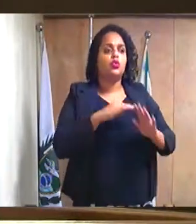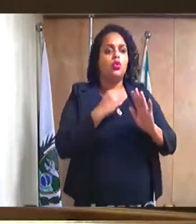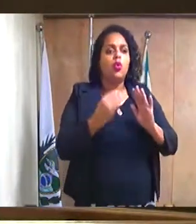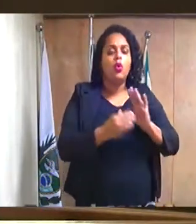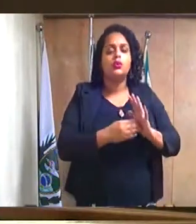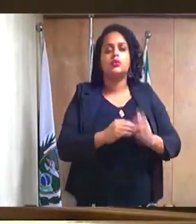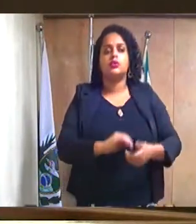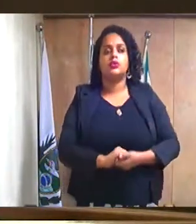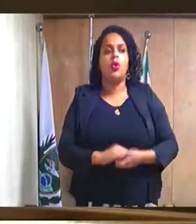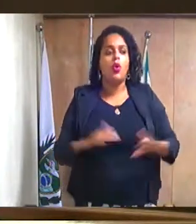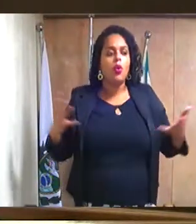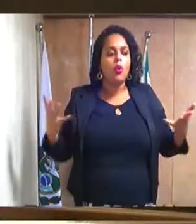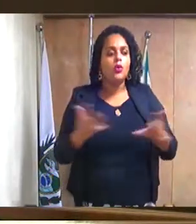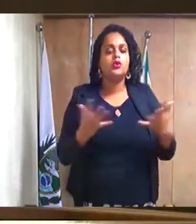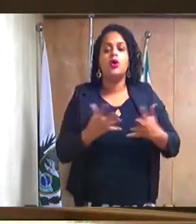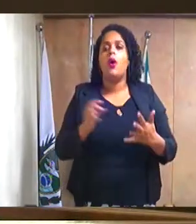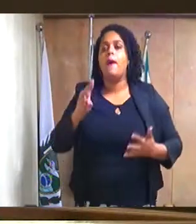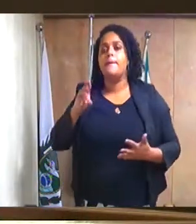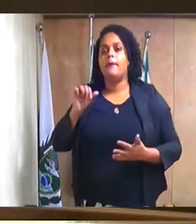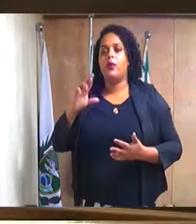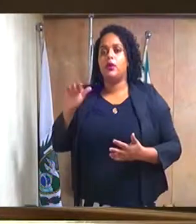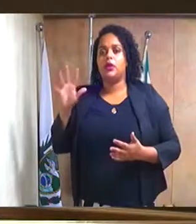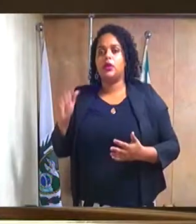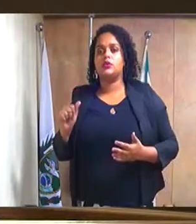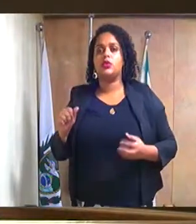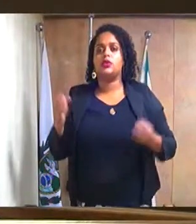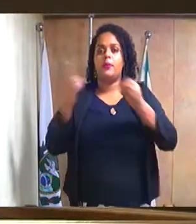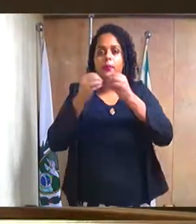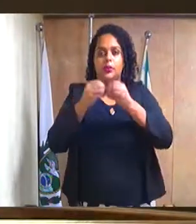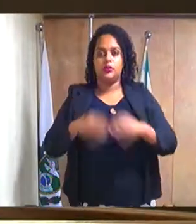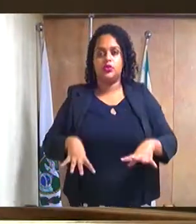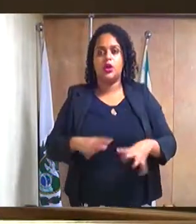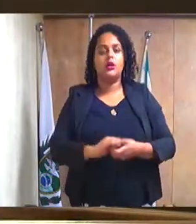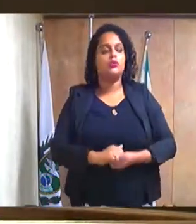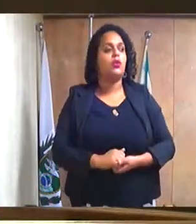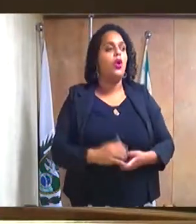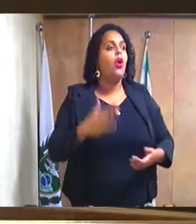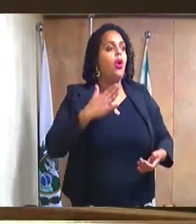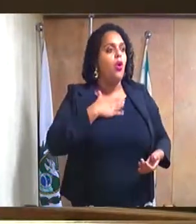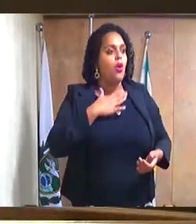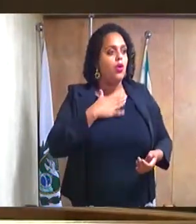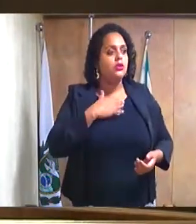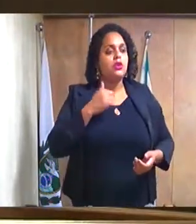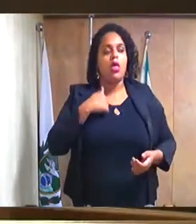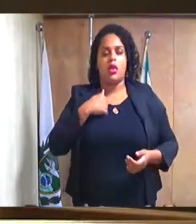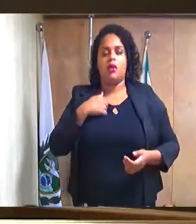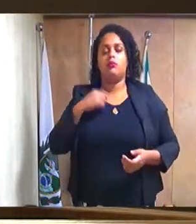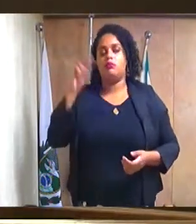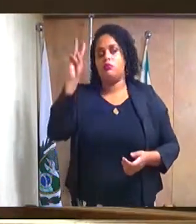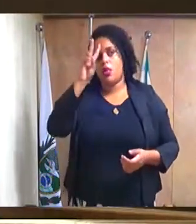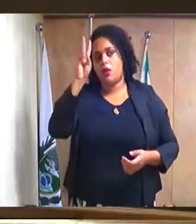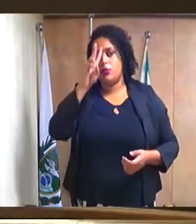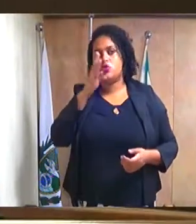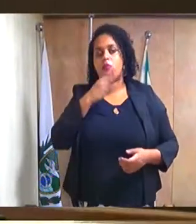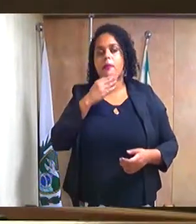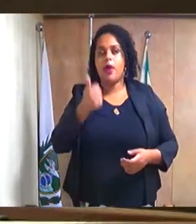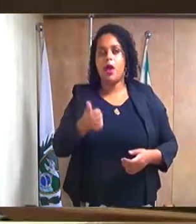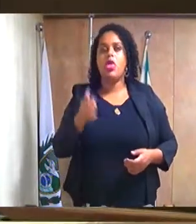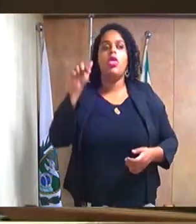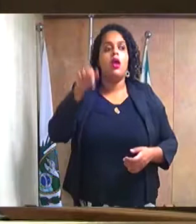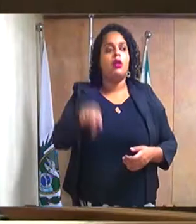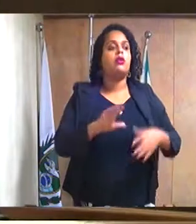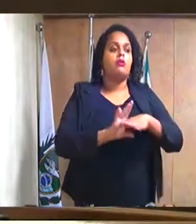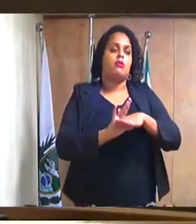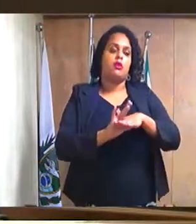que os moradores são prejudicados. Eu me lembro muito bem que aqui no município de Duque de